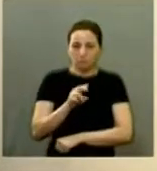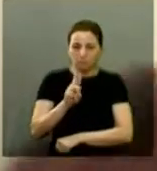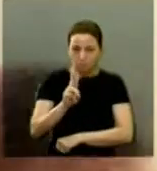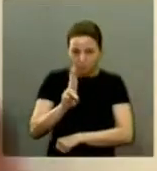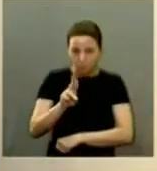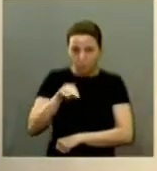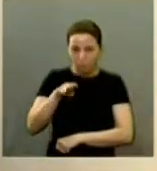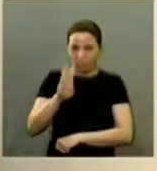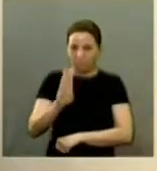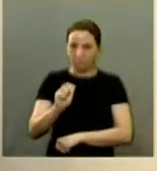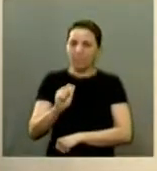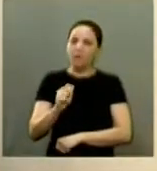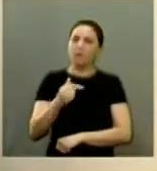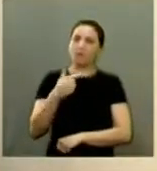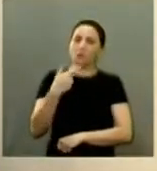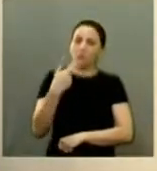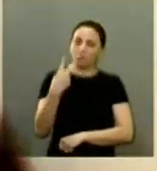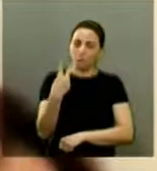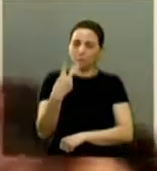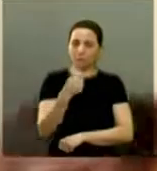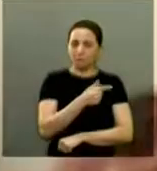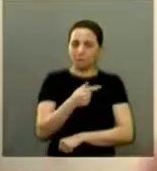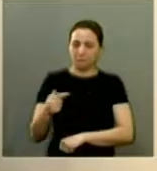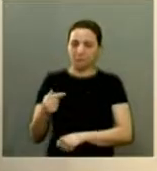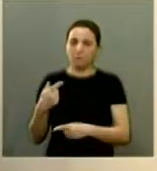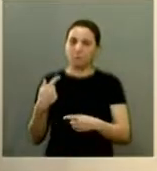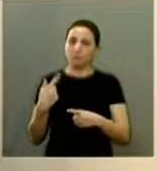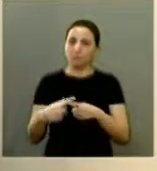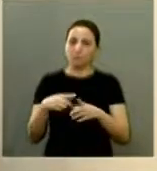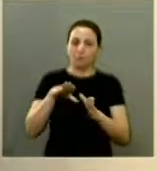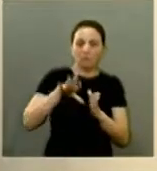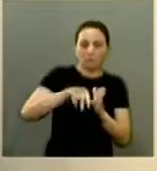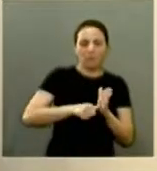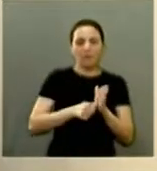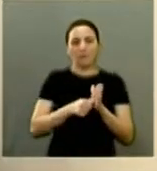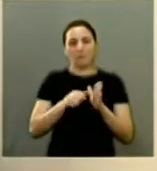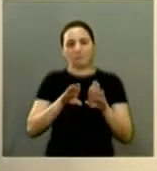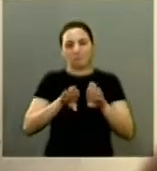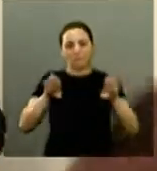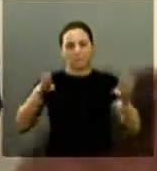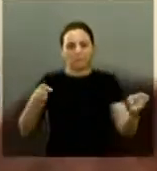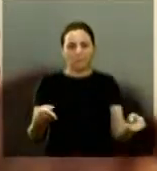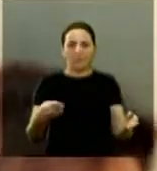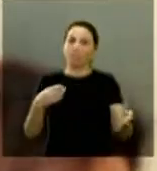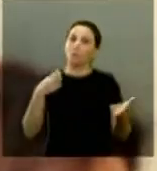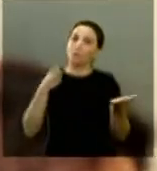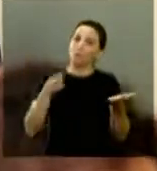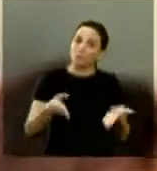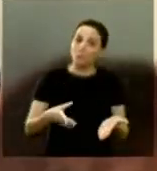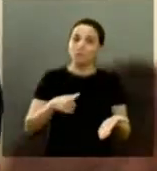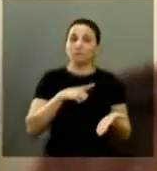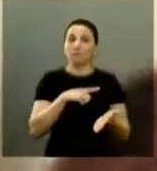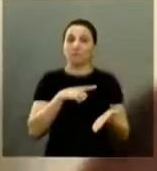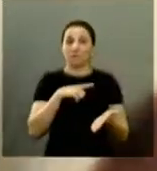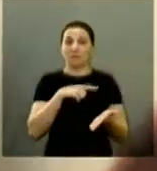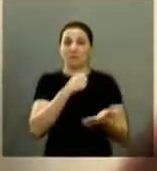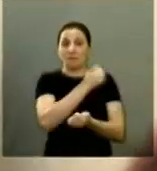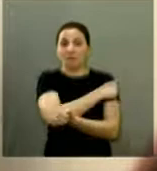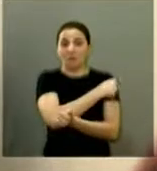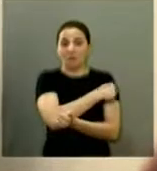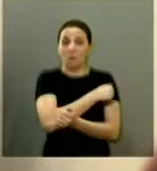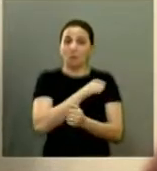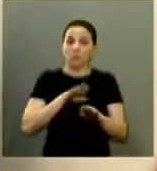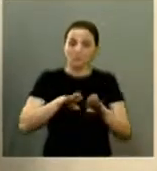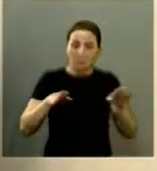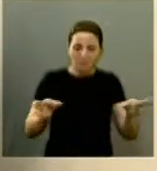duas semanas sem ter aula porque roubaram o palco e hoje vai ter aula hoje porque foi feito um